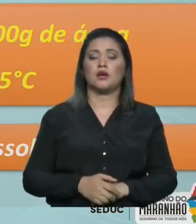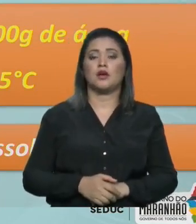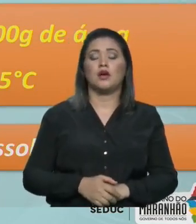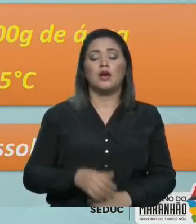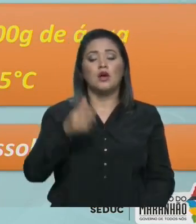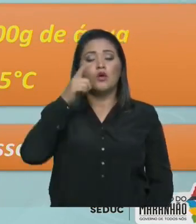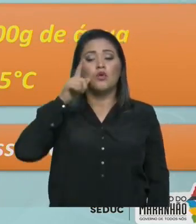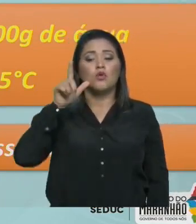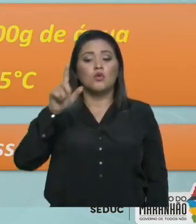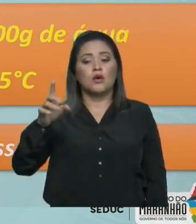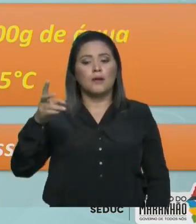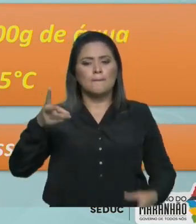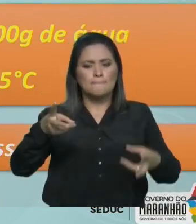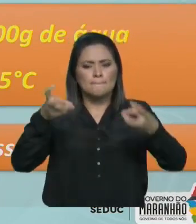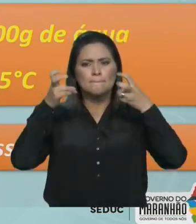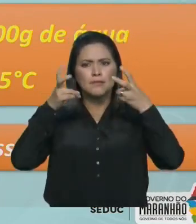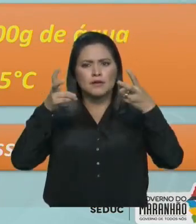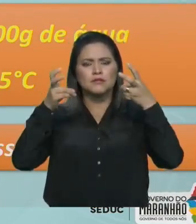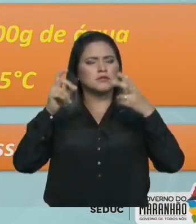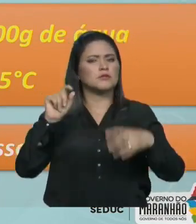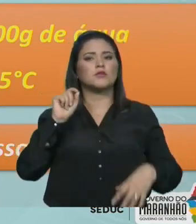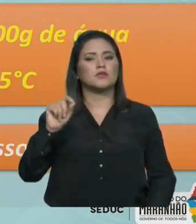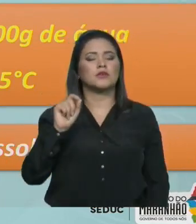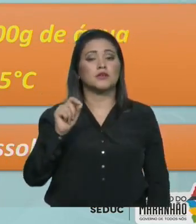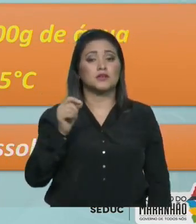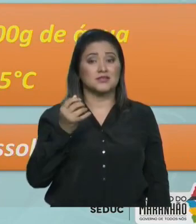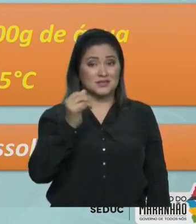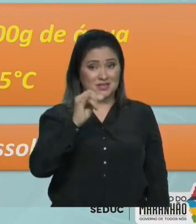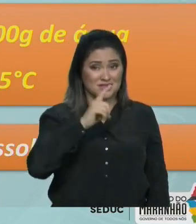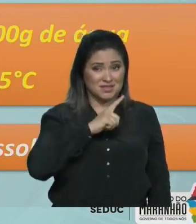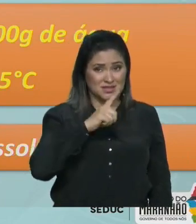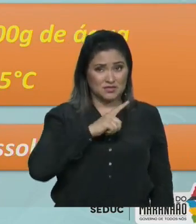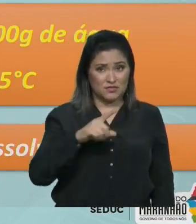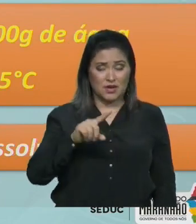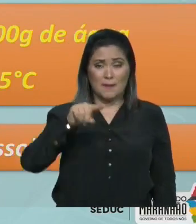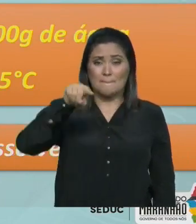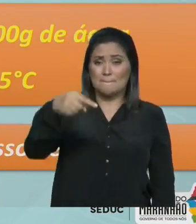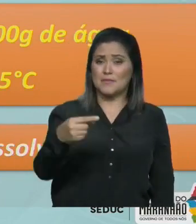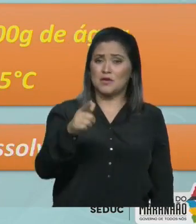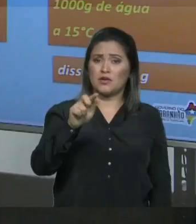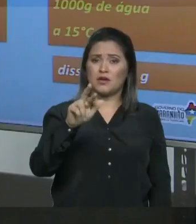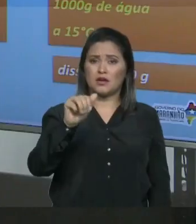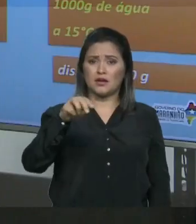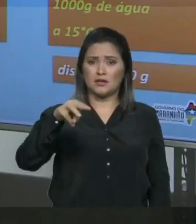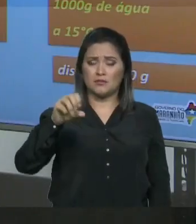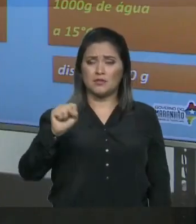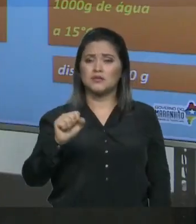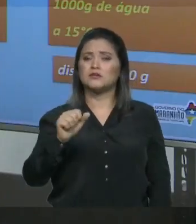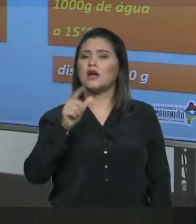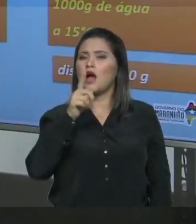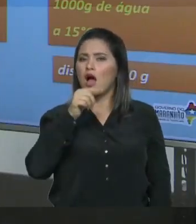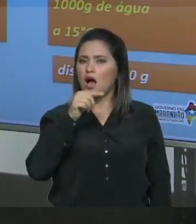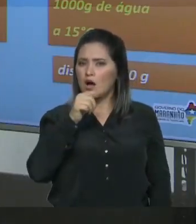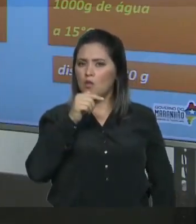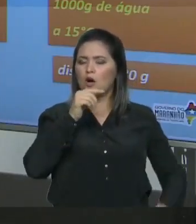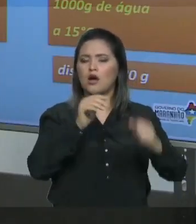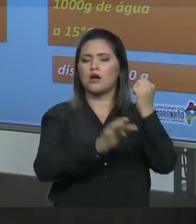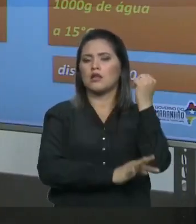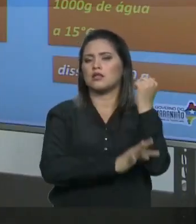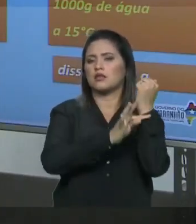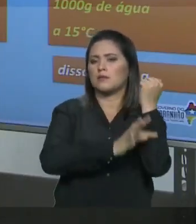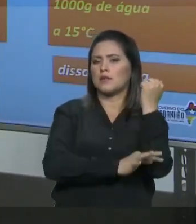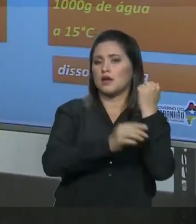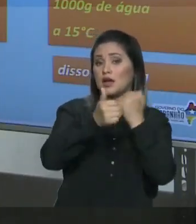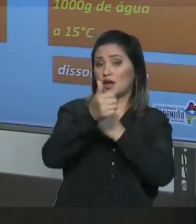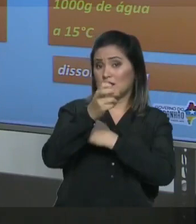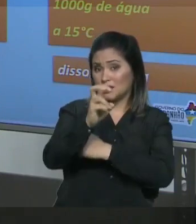de água a 15 graus Celsius Eu consigo dissolver no máximo, naquela temperatura, 380 gramas de